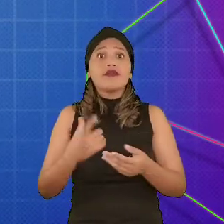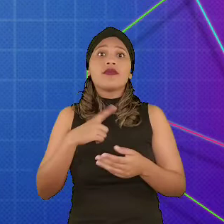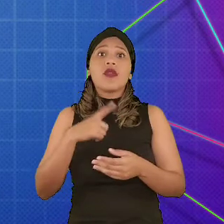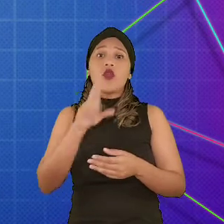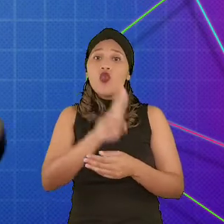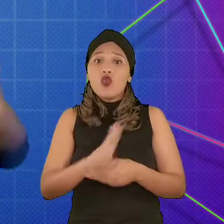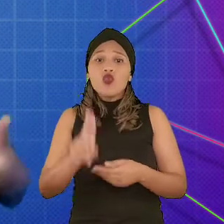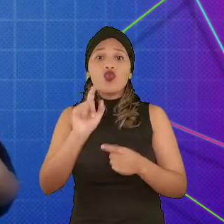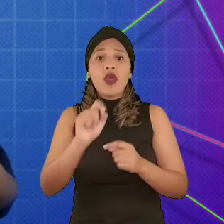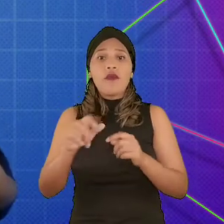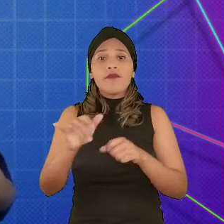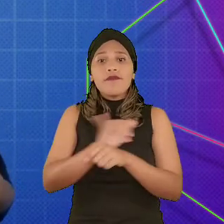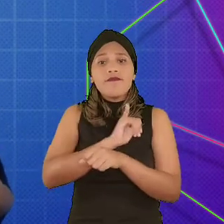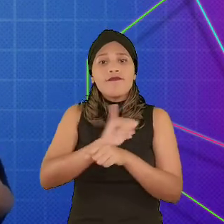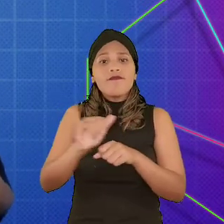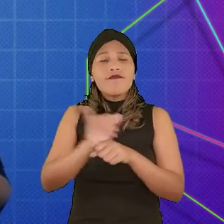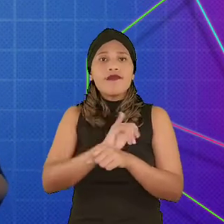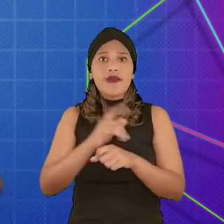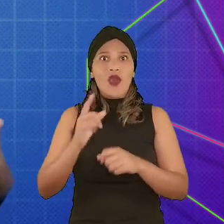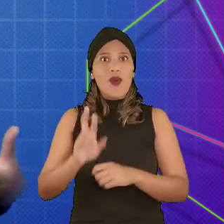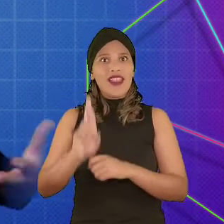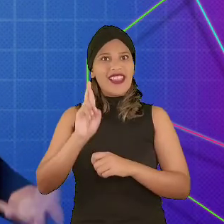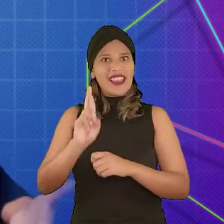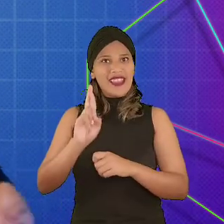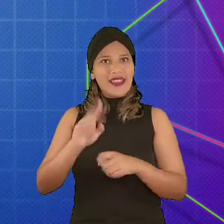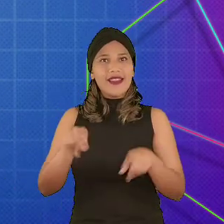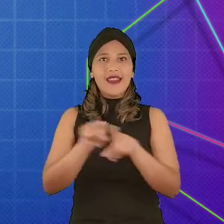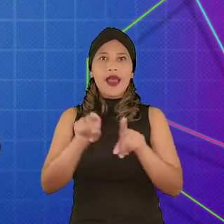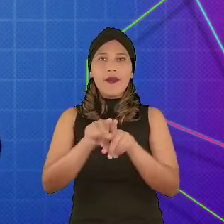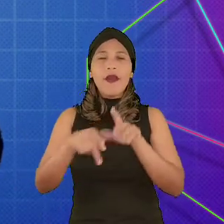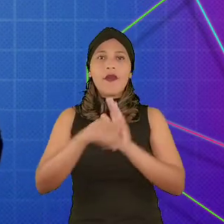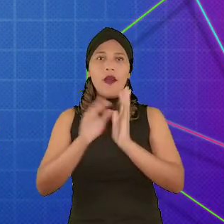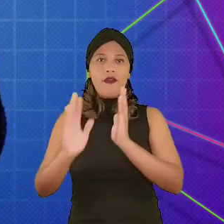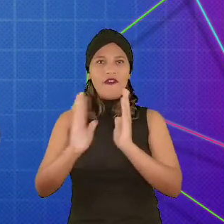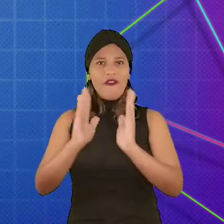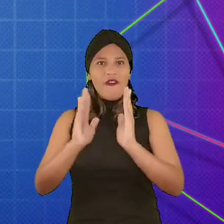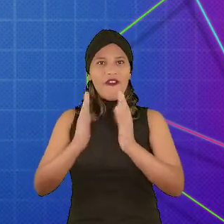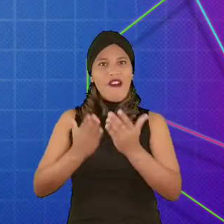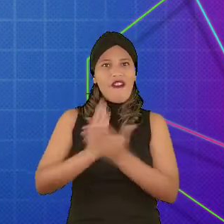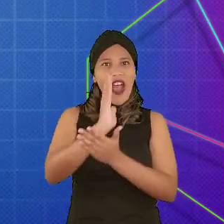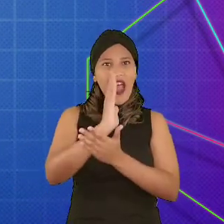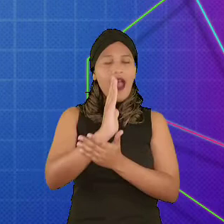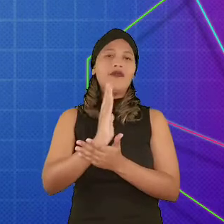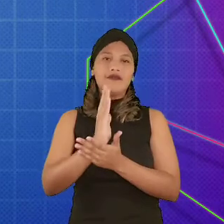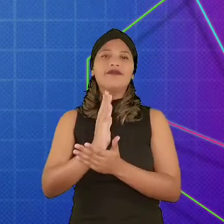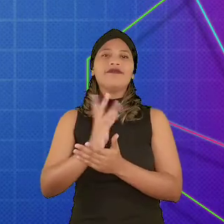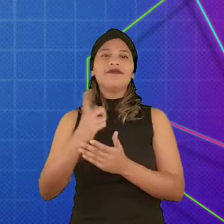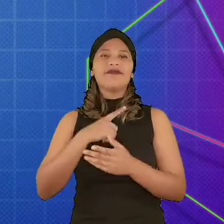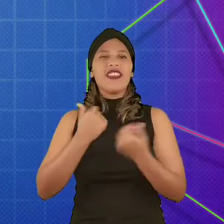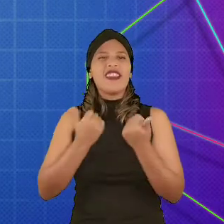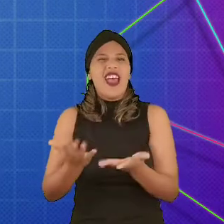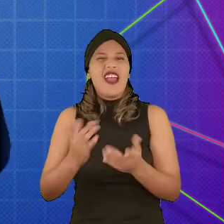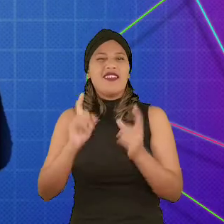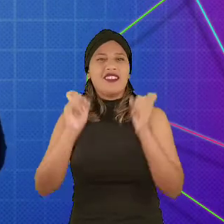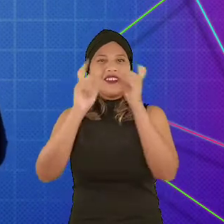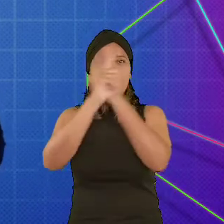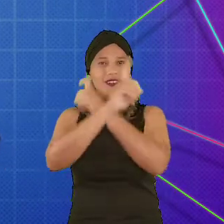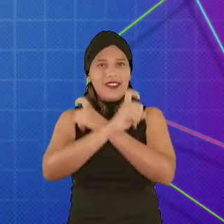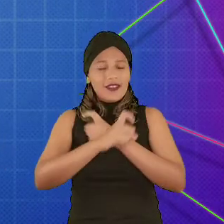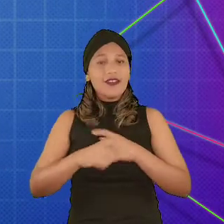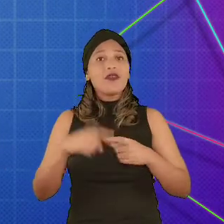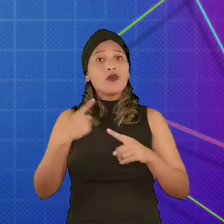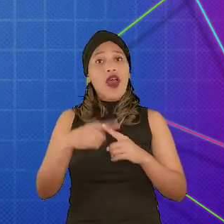se usam ambos os métodos para os chefões e ou rituais de passagem. Um desafio que irá, ao mesmo tempo, testar o